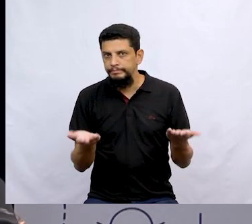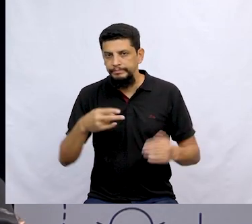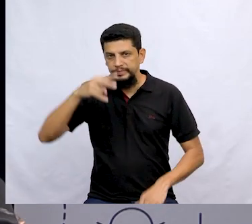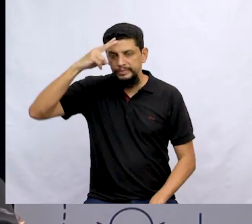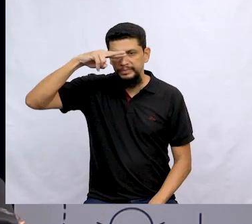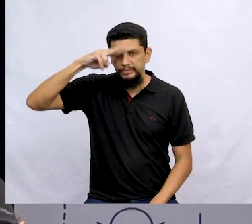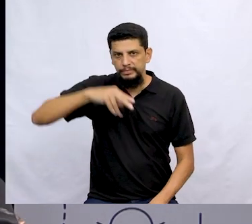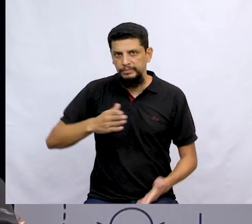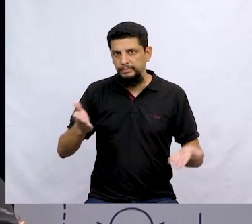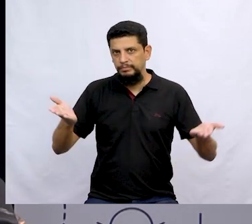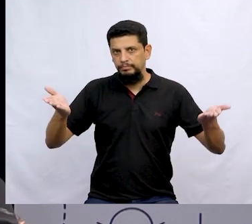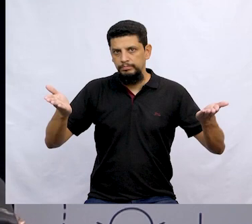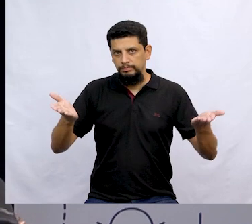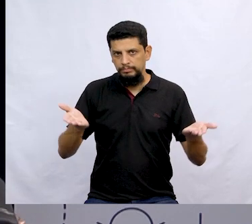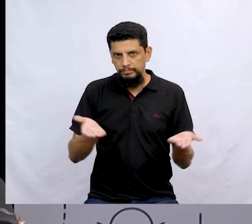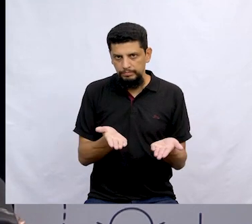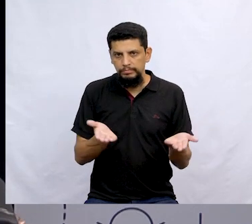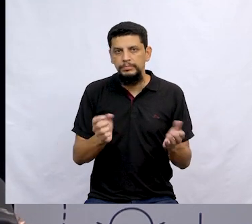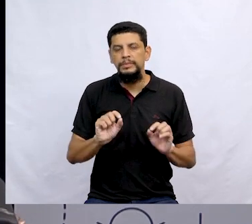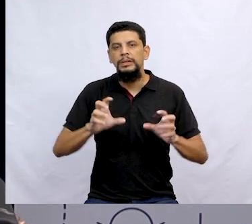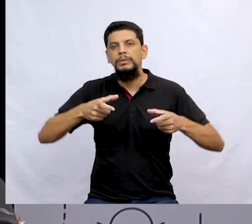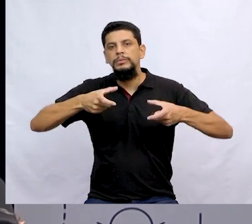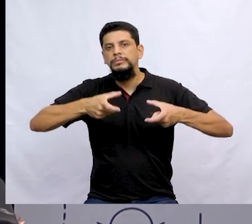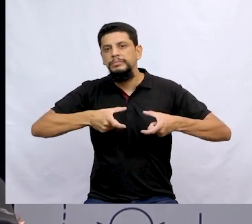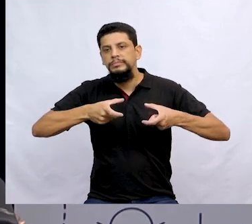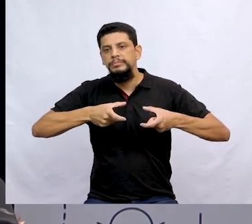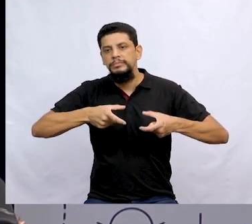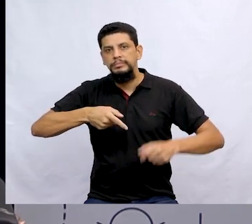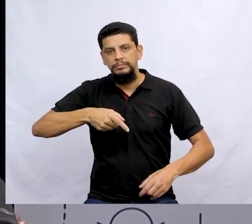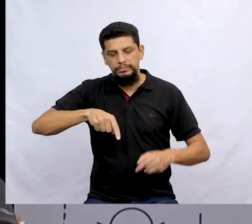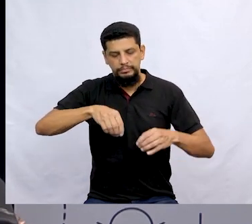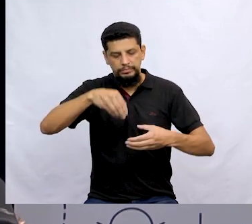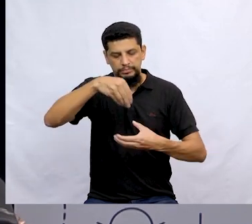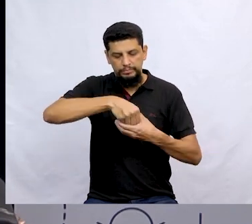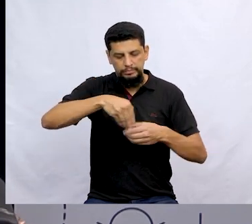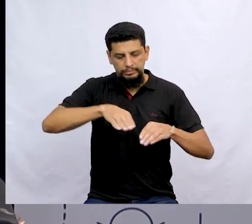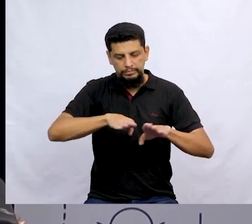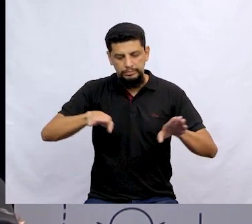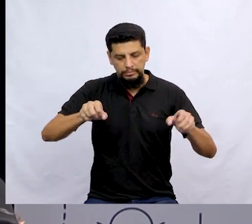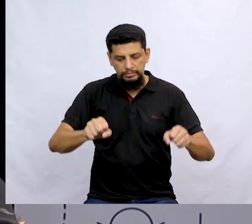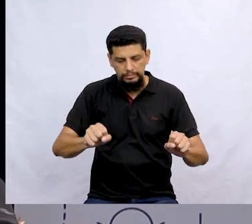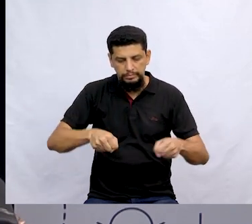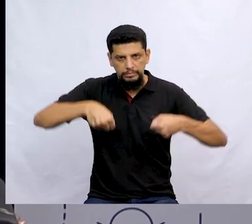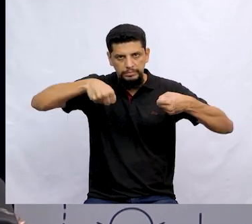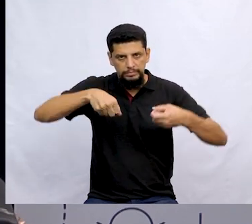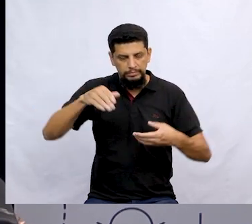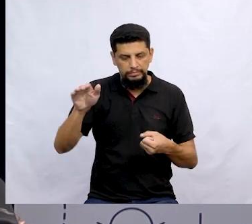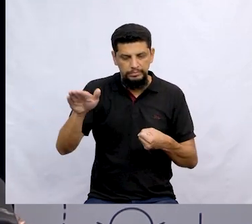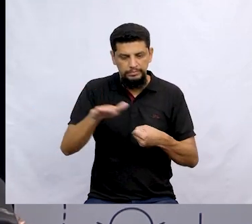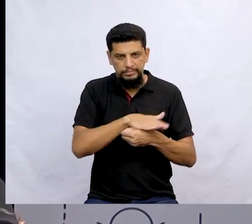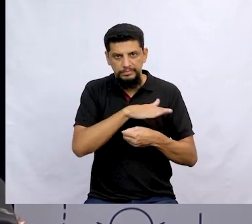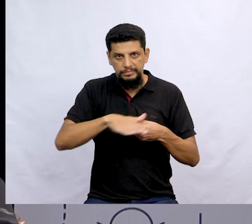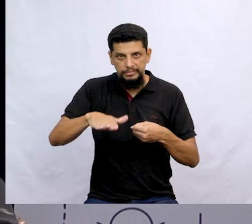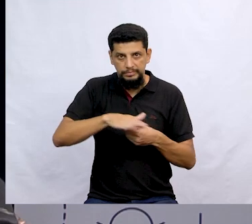a história de hoje está onde? O nosso baú de histórias, né? Ele está recheado já com as histórias do ano passado